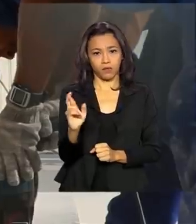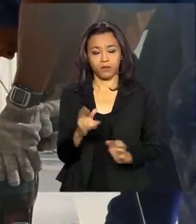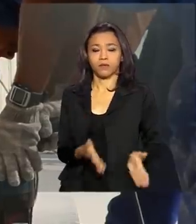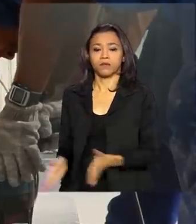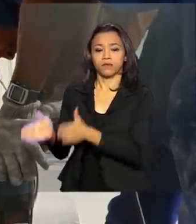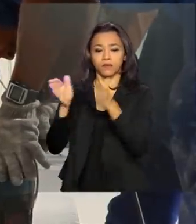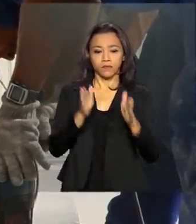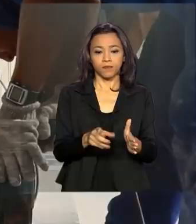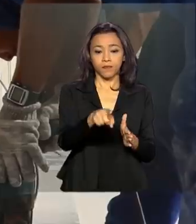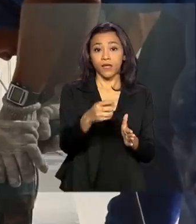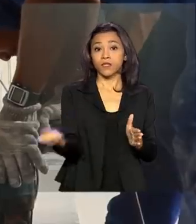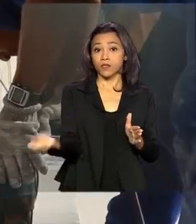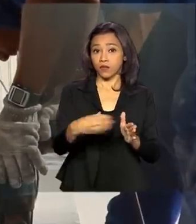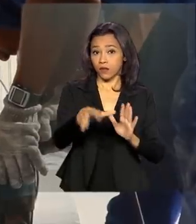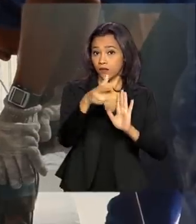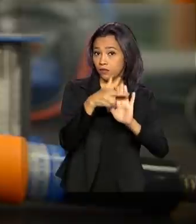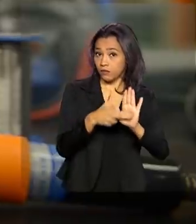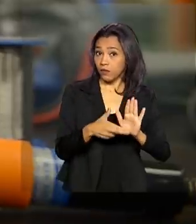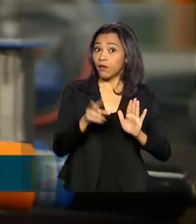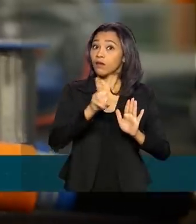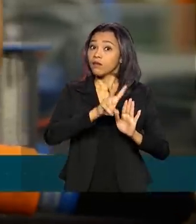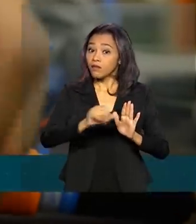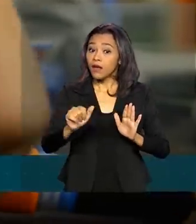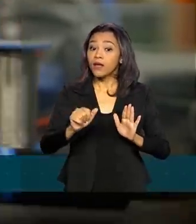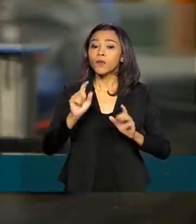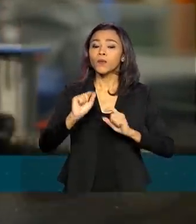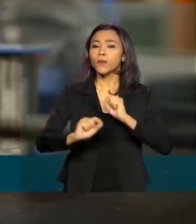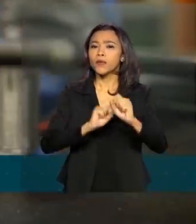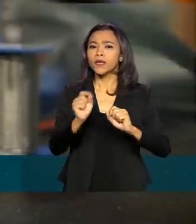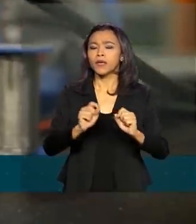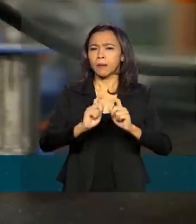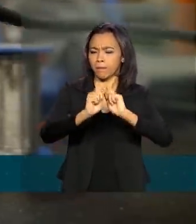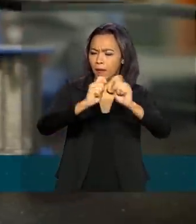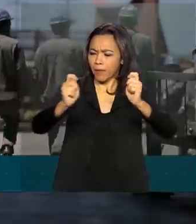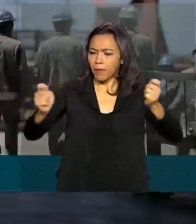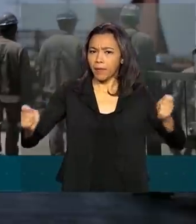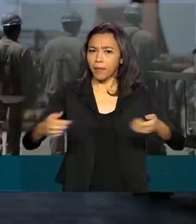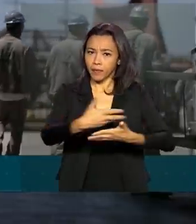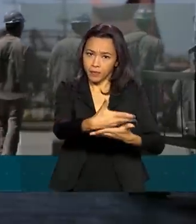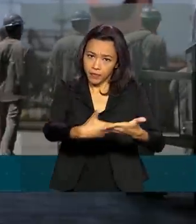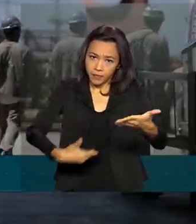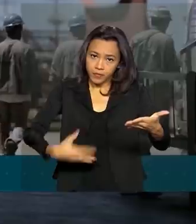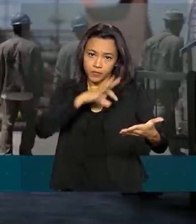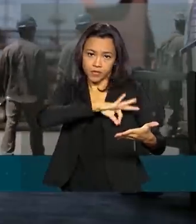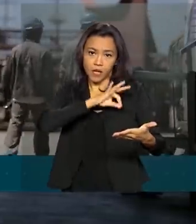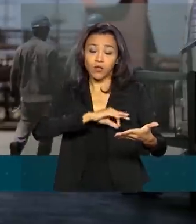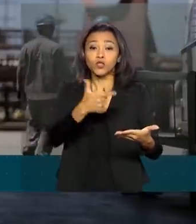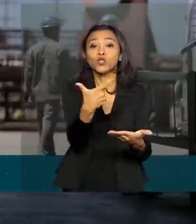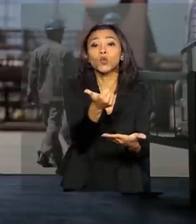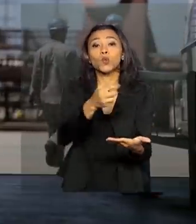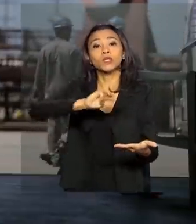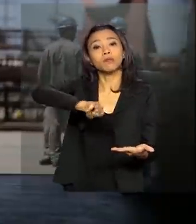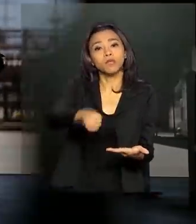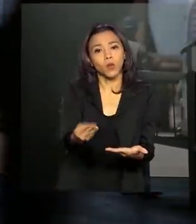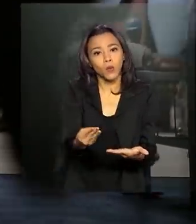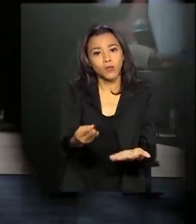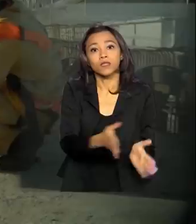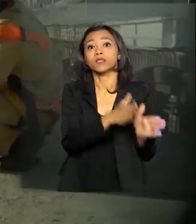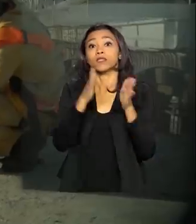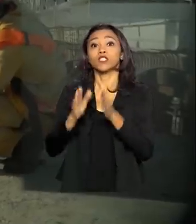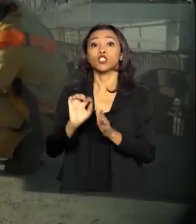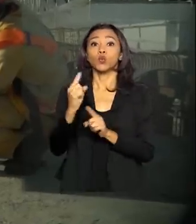A nova medida espera honrar a folha de pagamento de 12 milhões de trabalhadores de 1,4 milhão